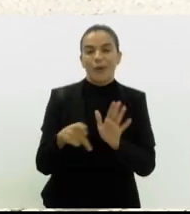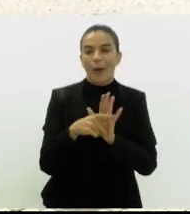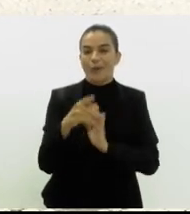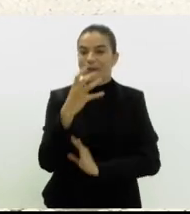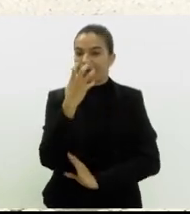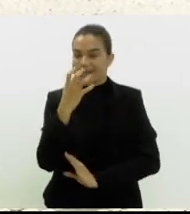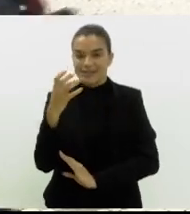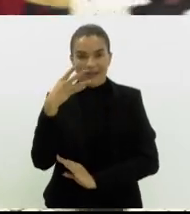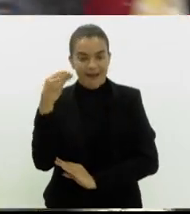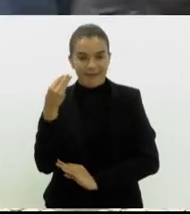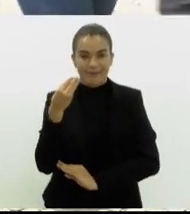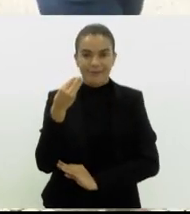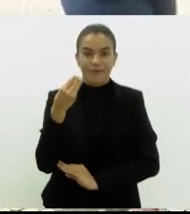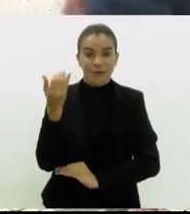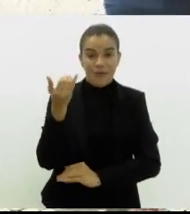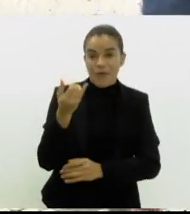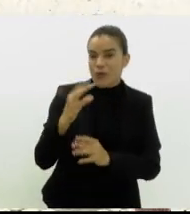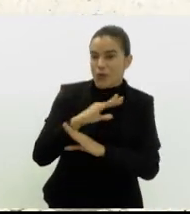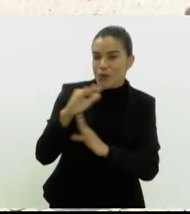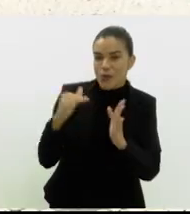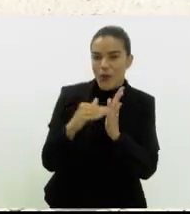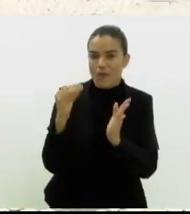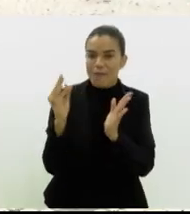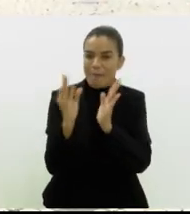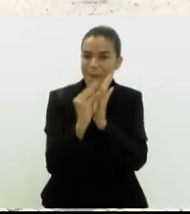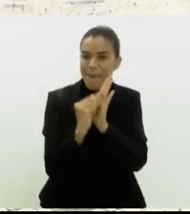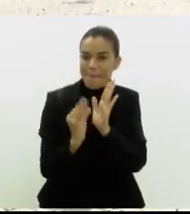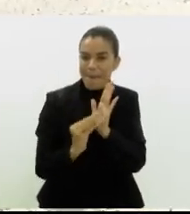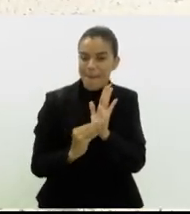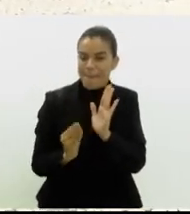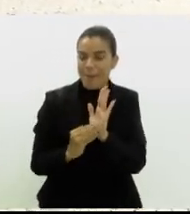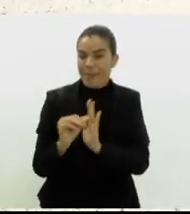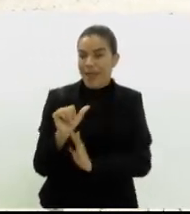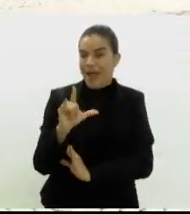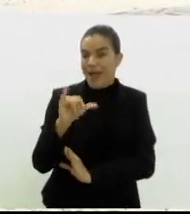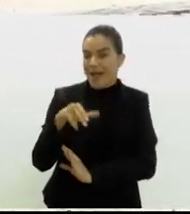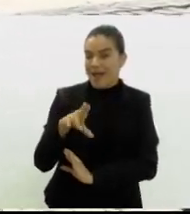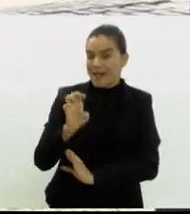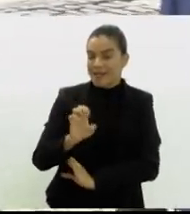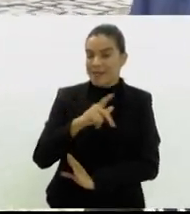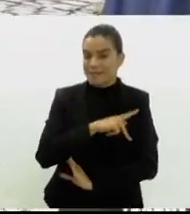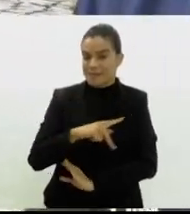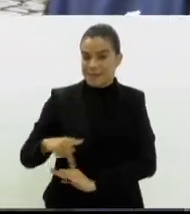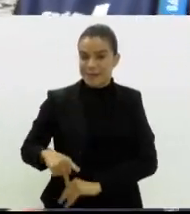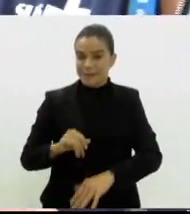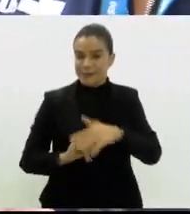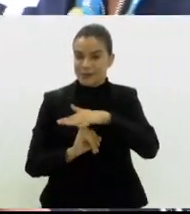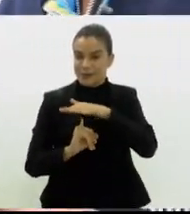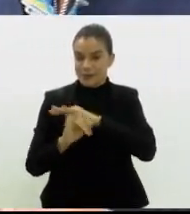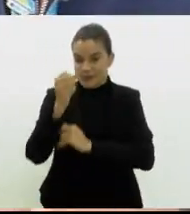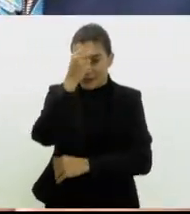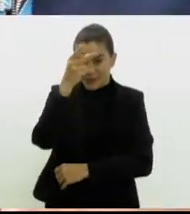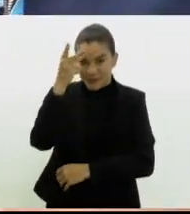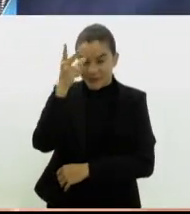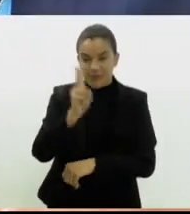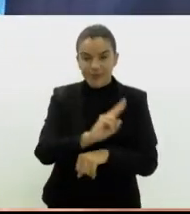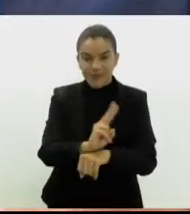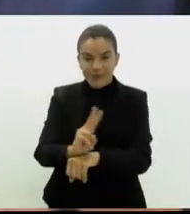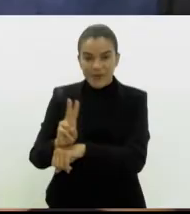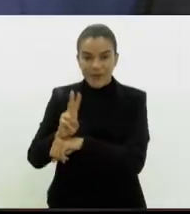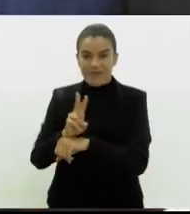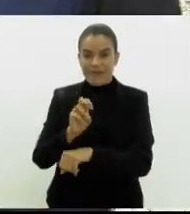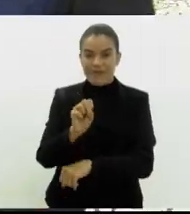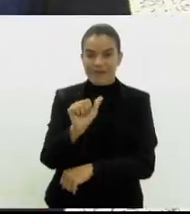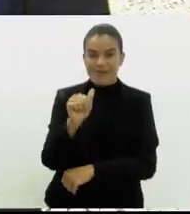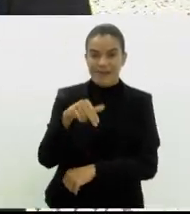informações desses animais e também do tutor, Vamos conversar aqui com a Aline Borges que é presidente do Instituto Municipal de Vigilância Sanitária.